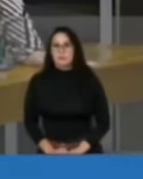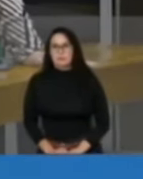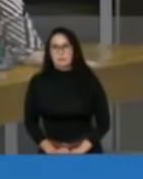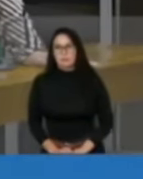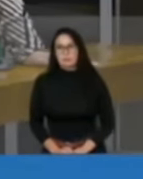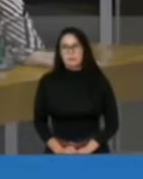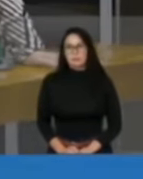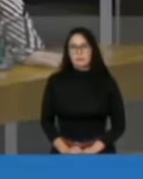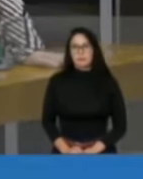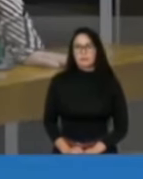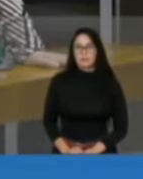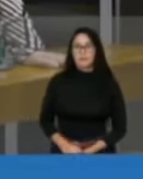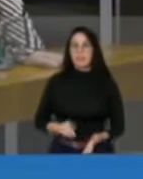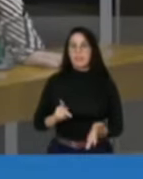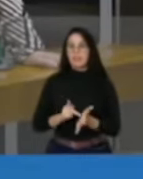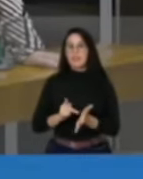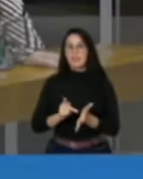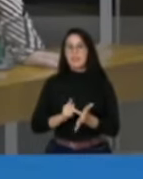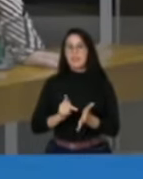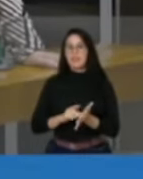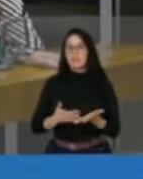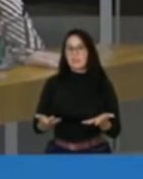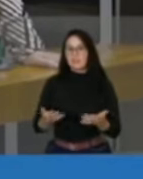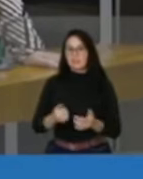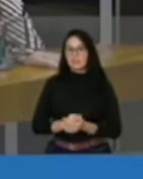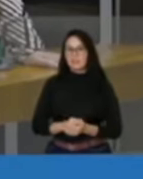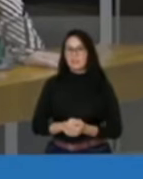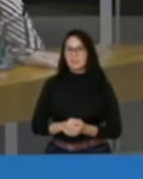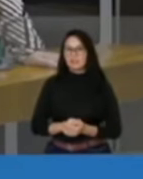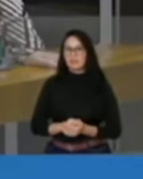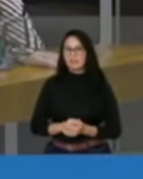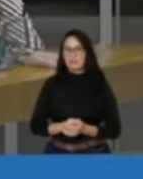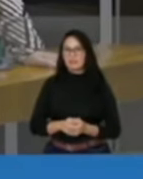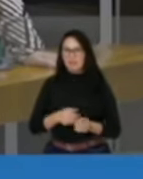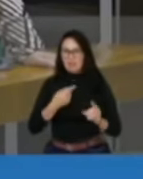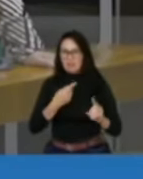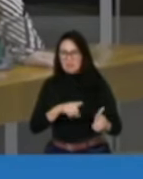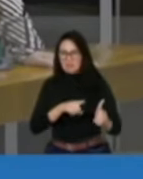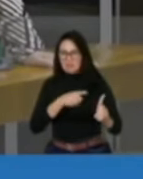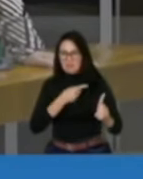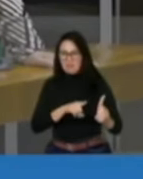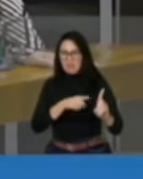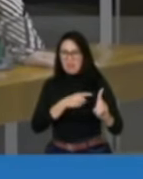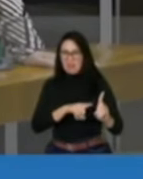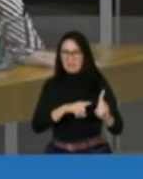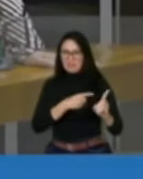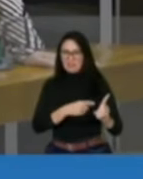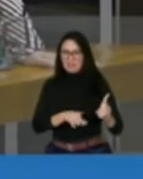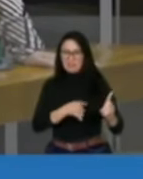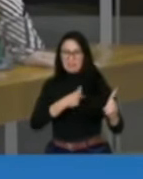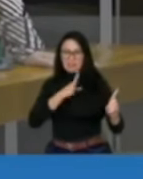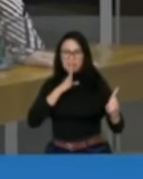querendo na verdade não é perseguir o Marcel Van Hatten não é calar o Marcel Van Hatten